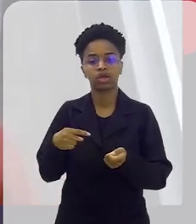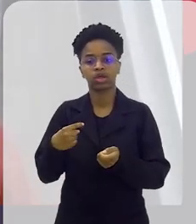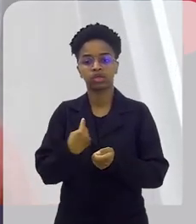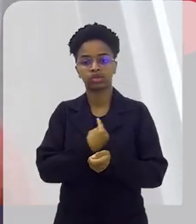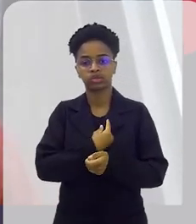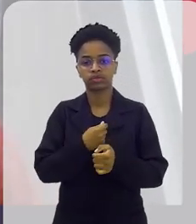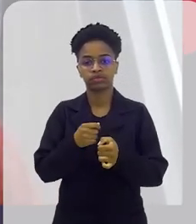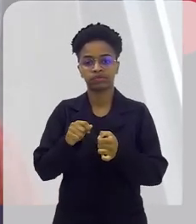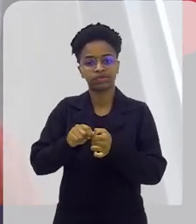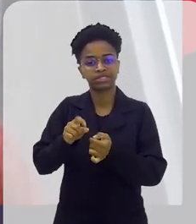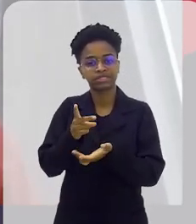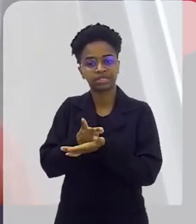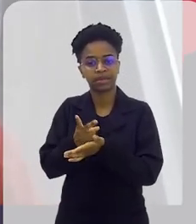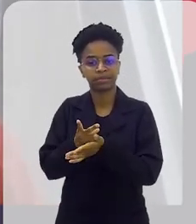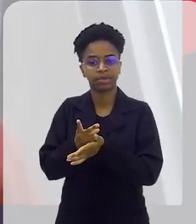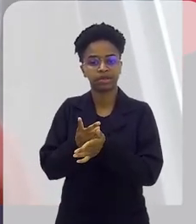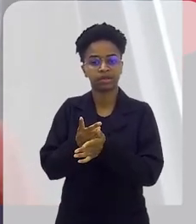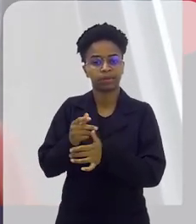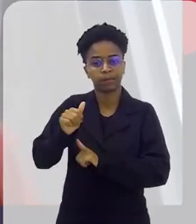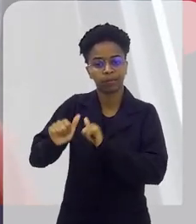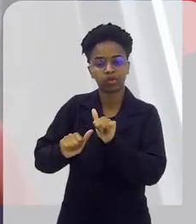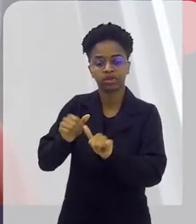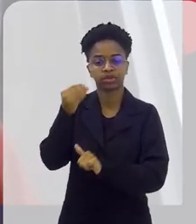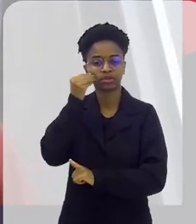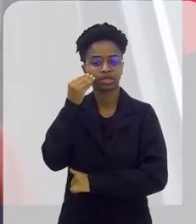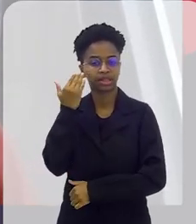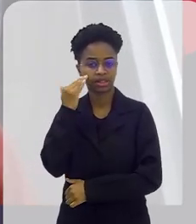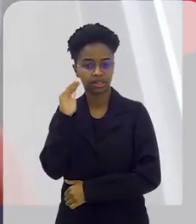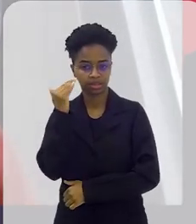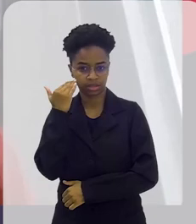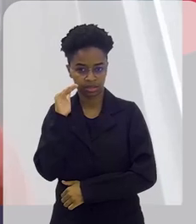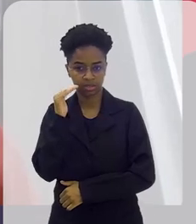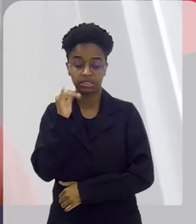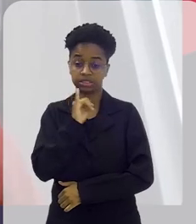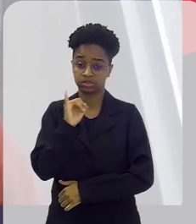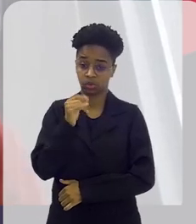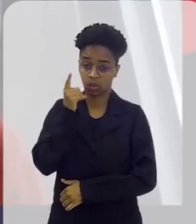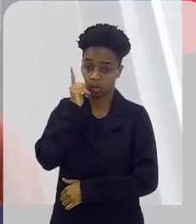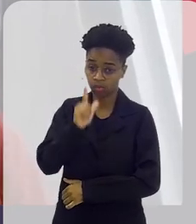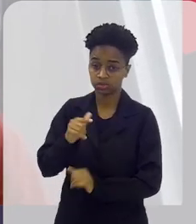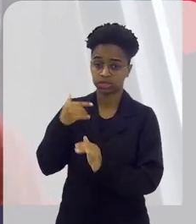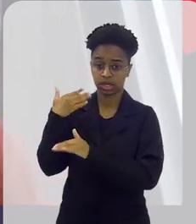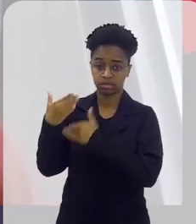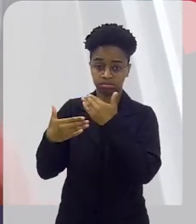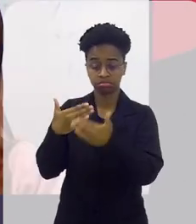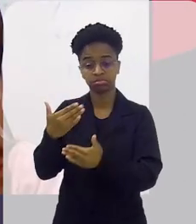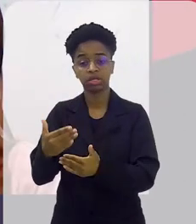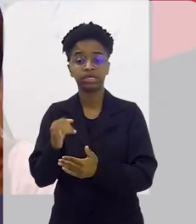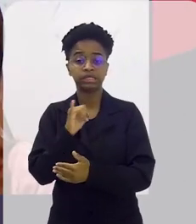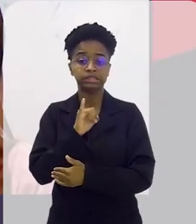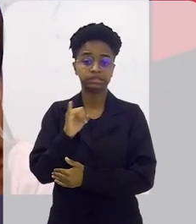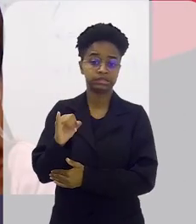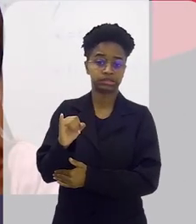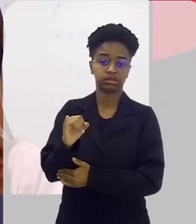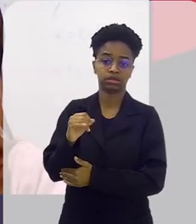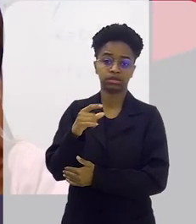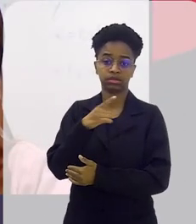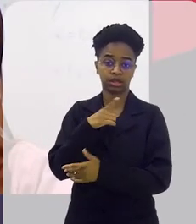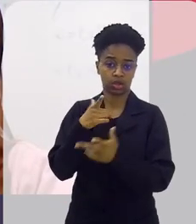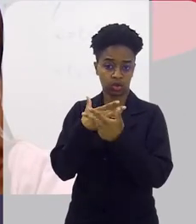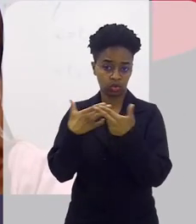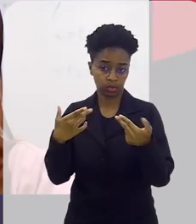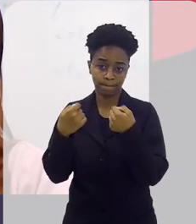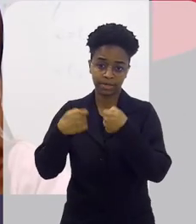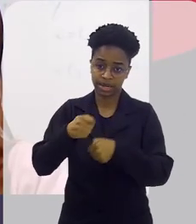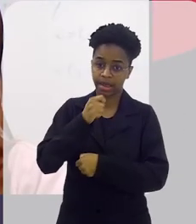fazemos uma atualização com ele para entender se ele está conseguindo avançar, se tem algum ponto ali